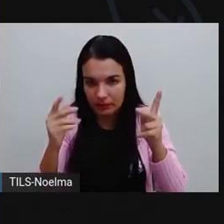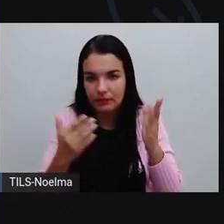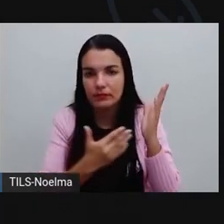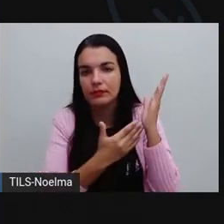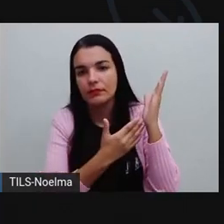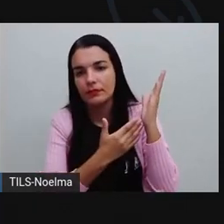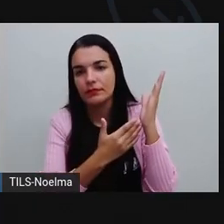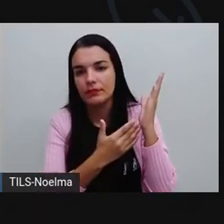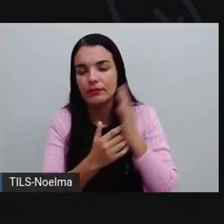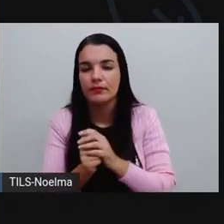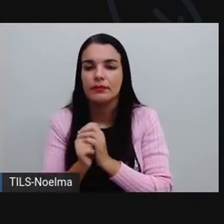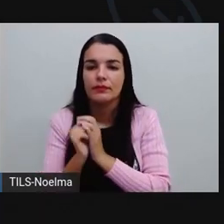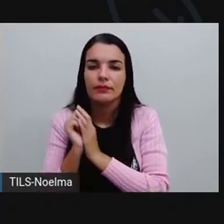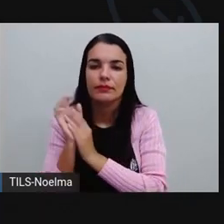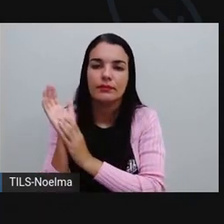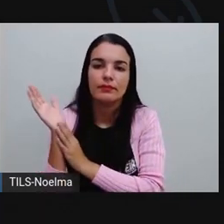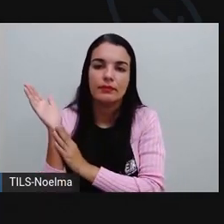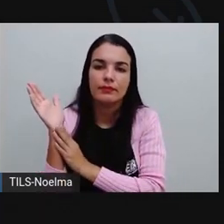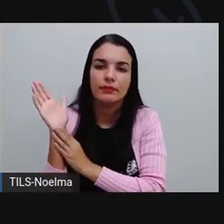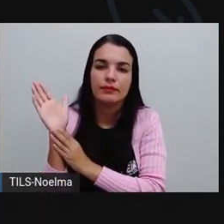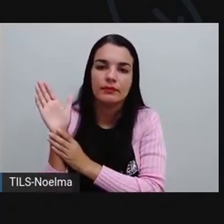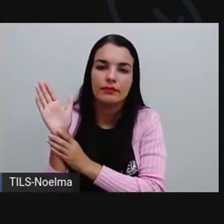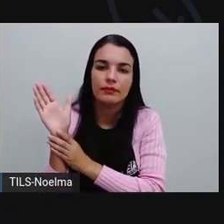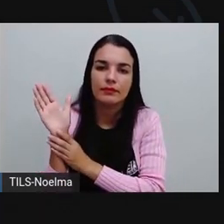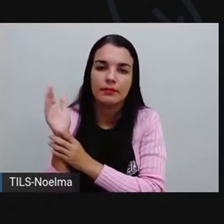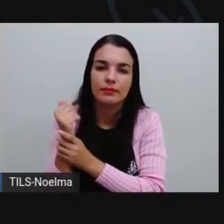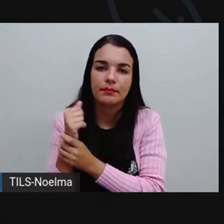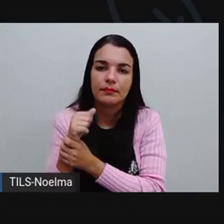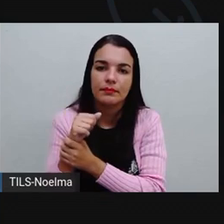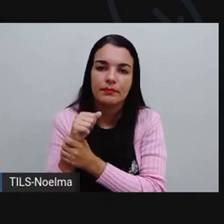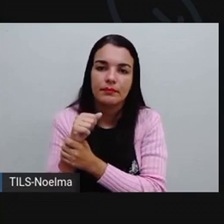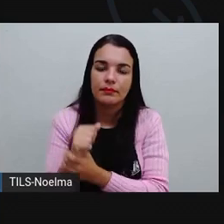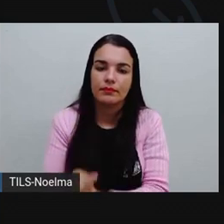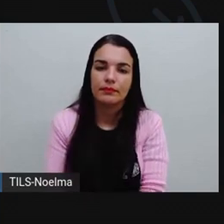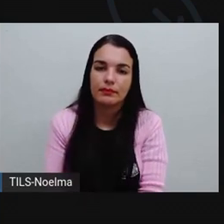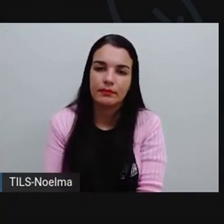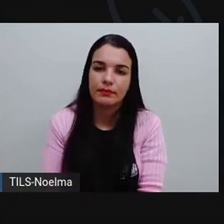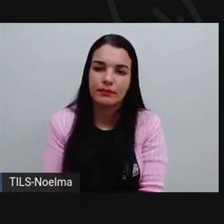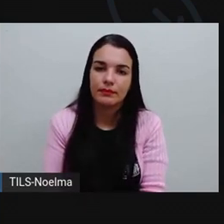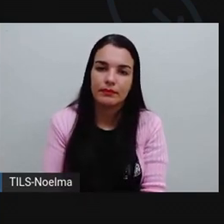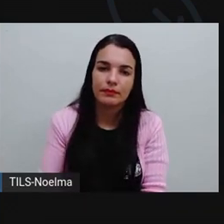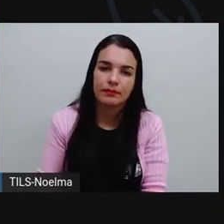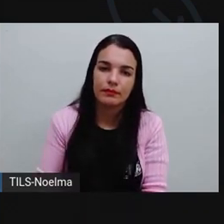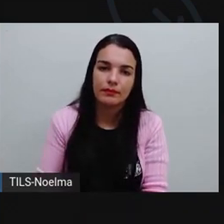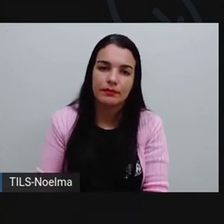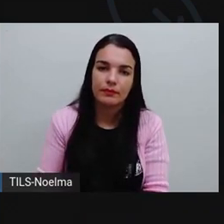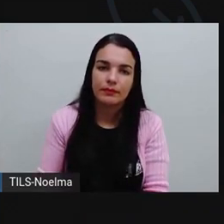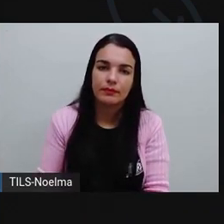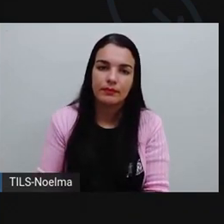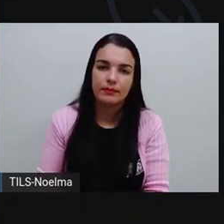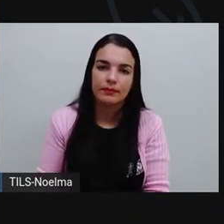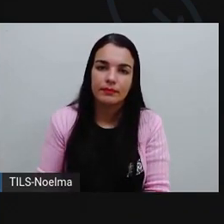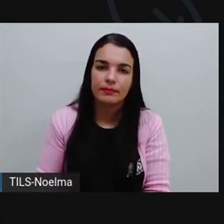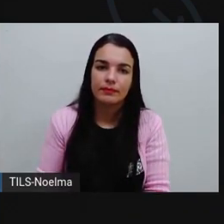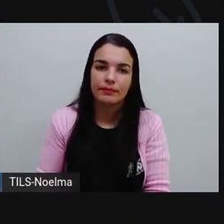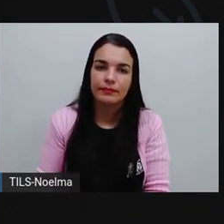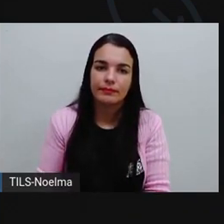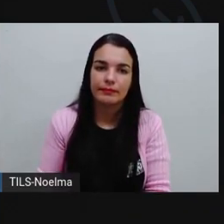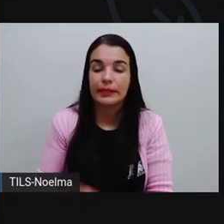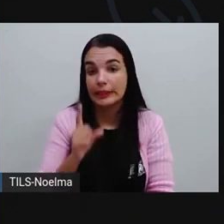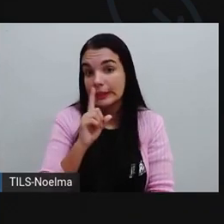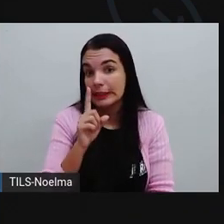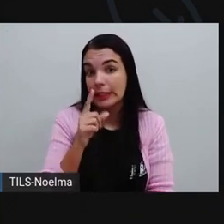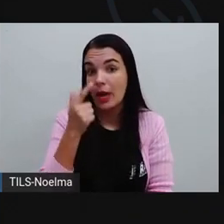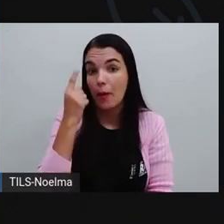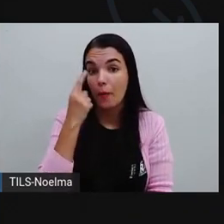6 menos 1, 5, 0. Pode tirar 2? Não, né?